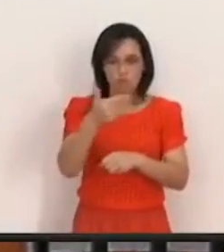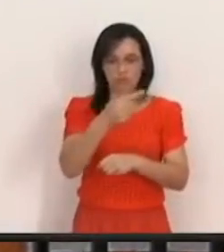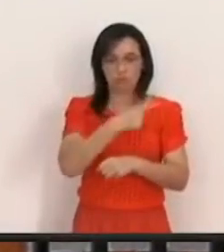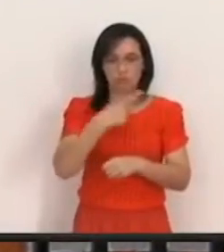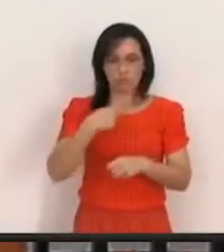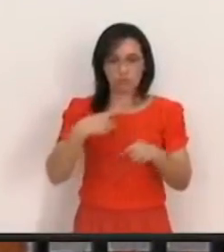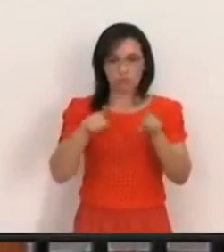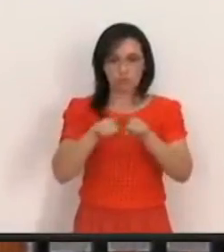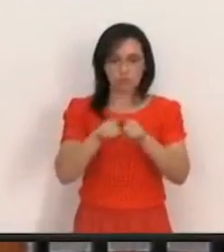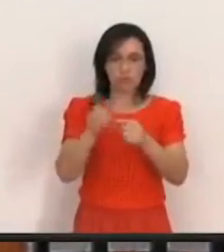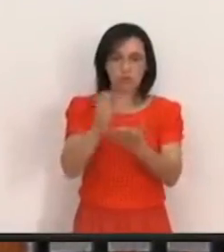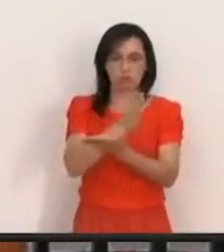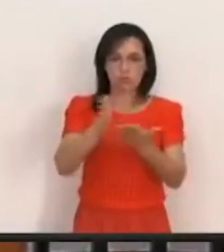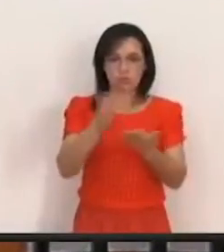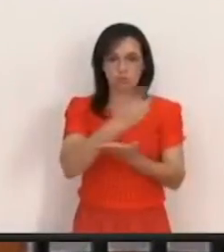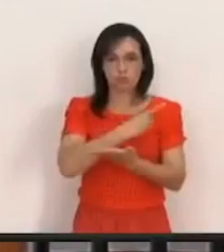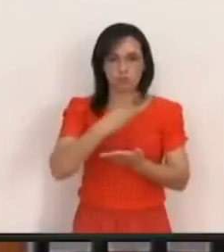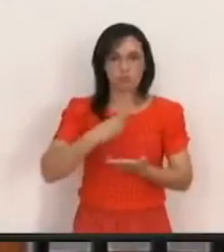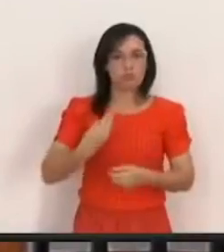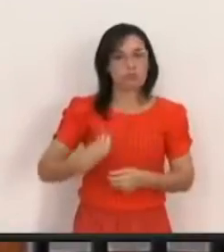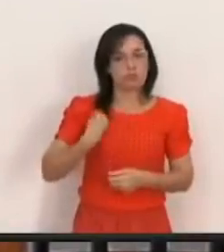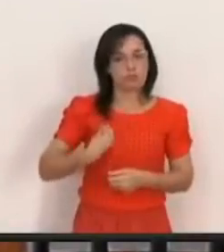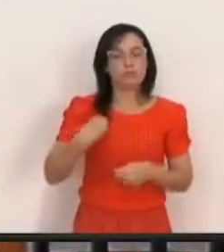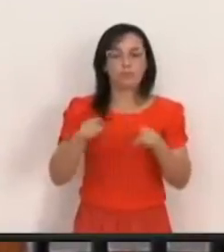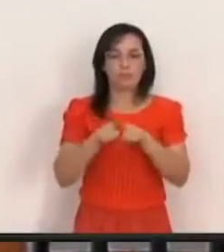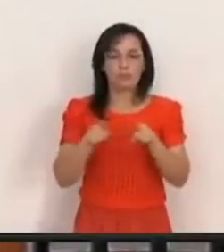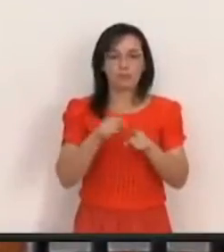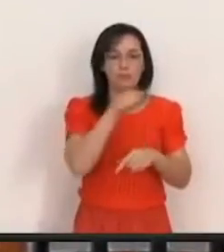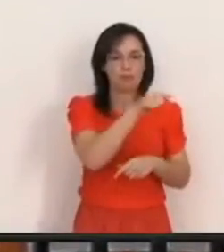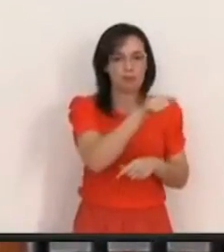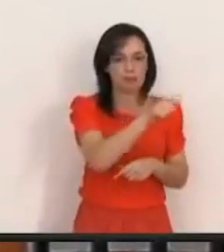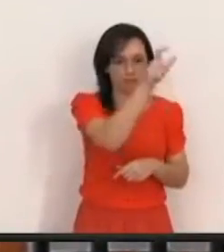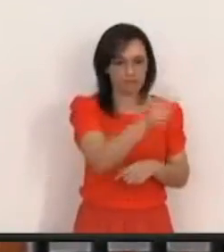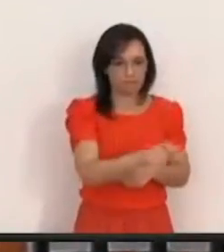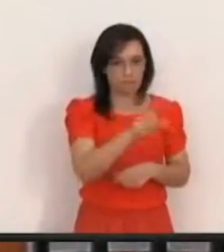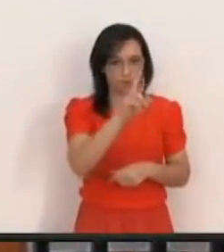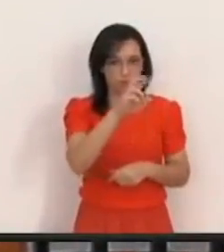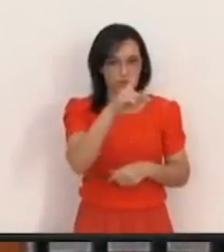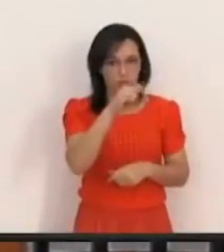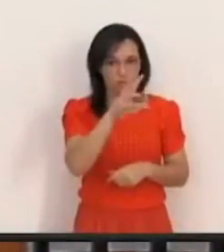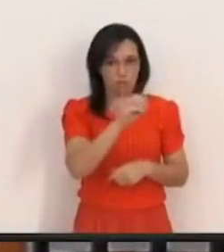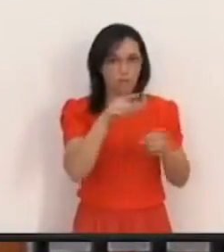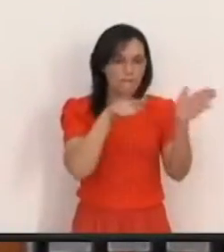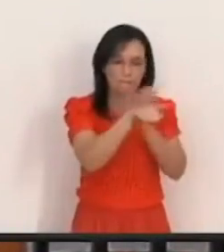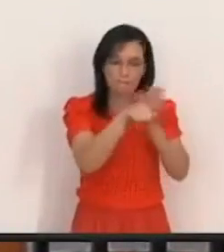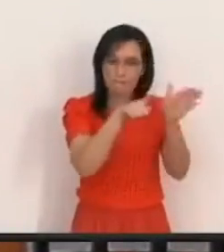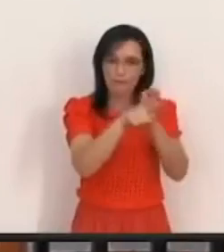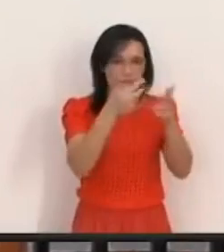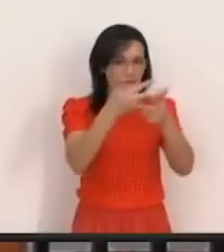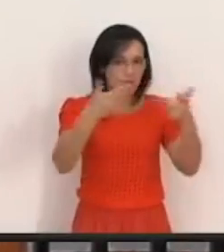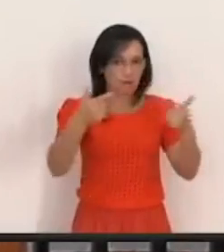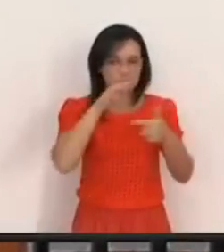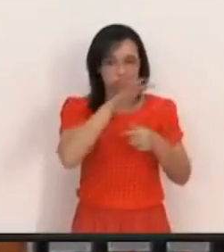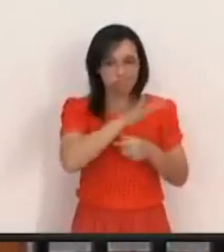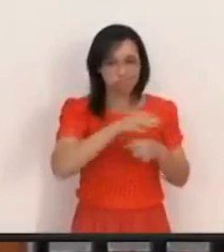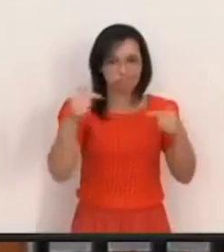diáconos Que puderam estar presentes também Ele foi examinado Com perguntas Em diversas áreas Associadas